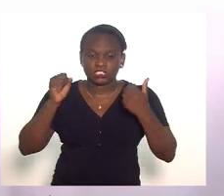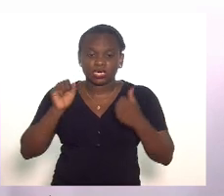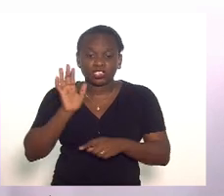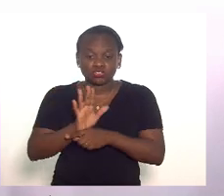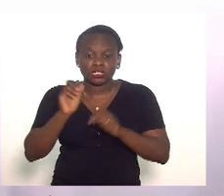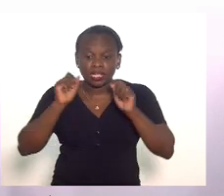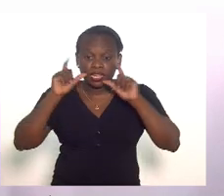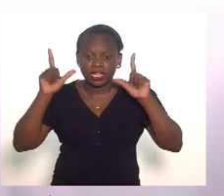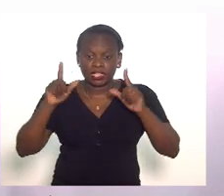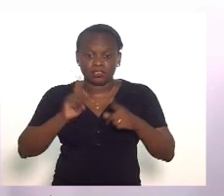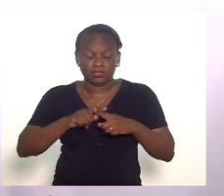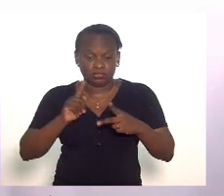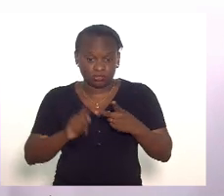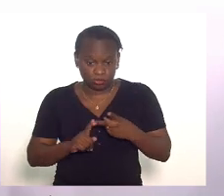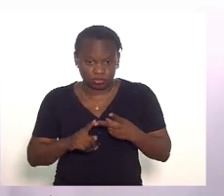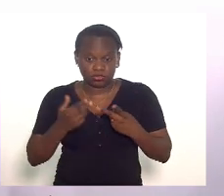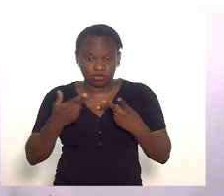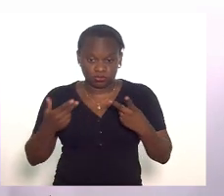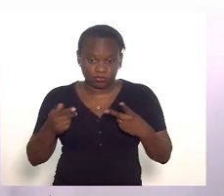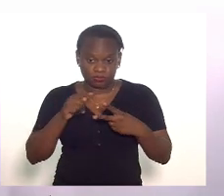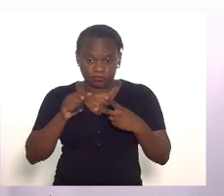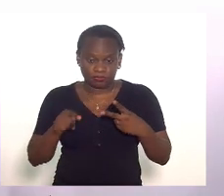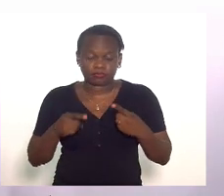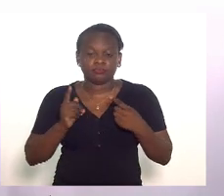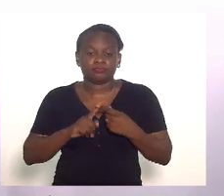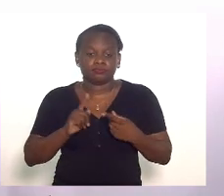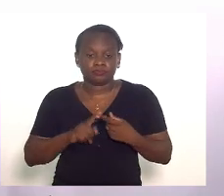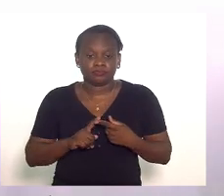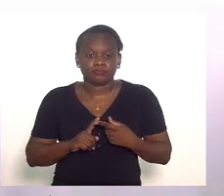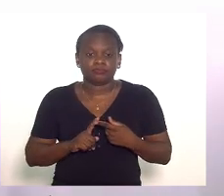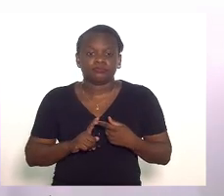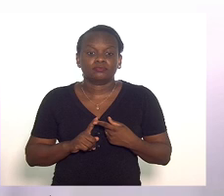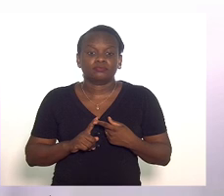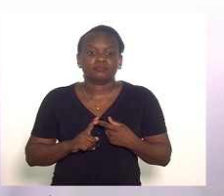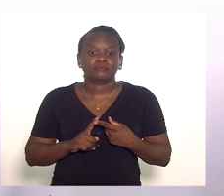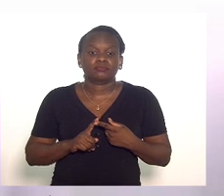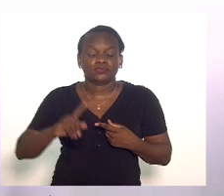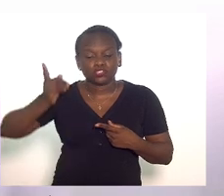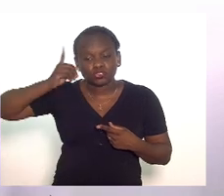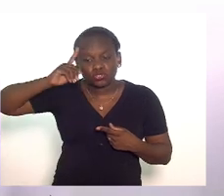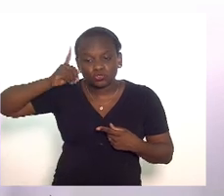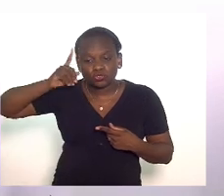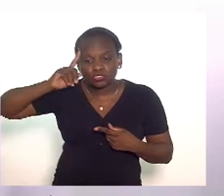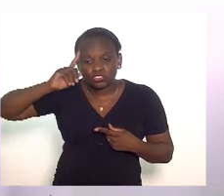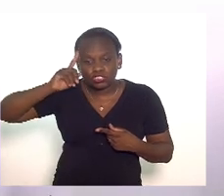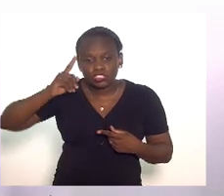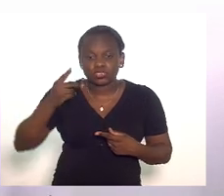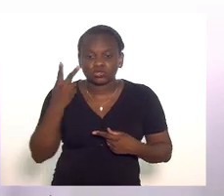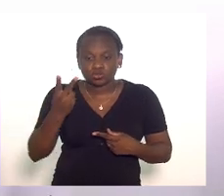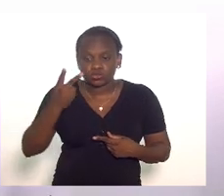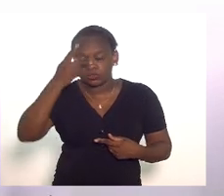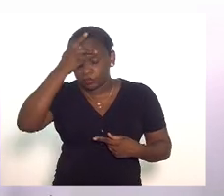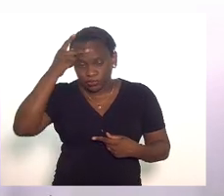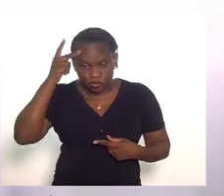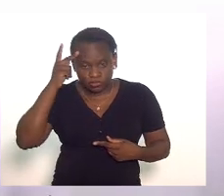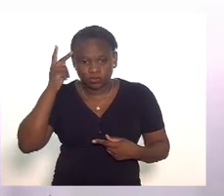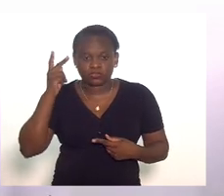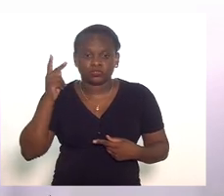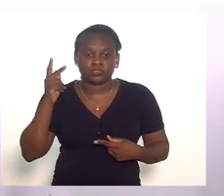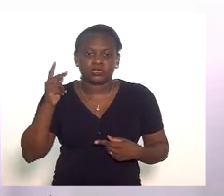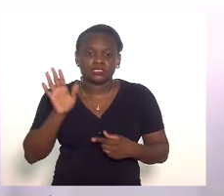alertou para dois indicativos o primeiro que por dia pelo menos duas pessoas